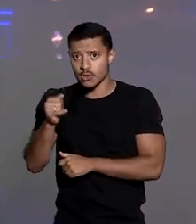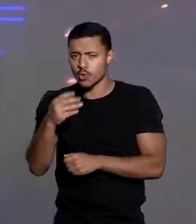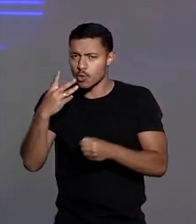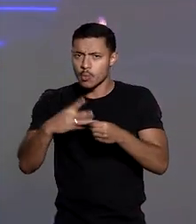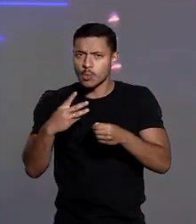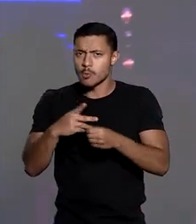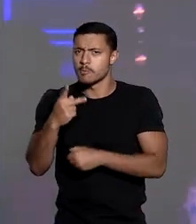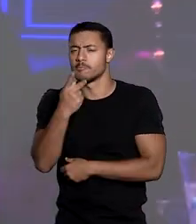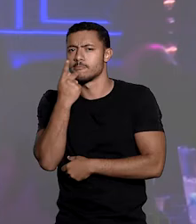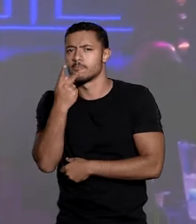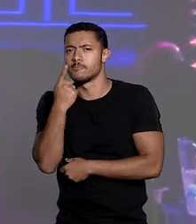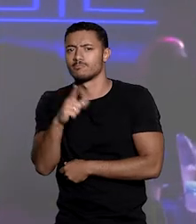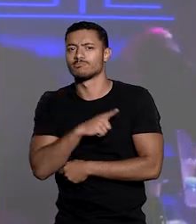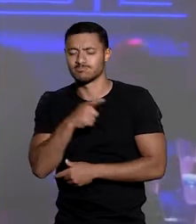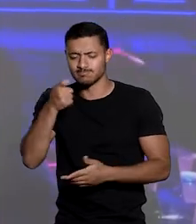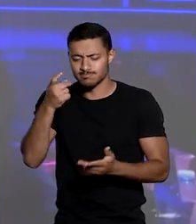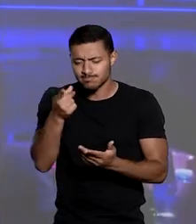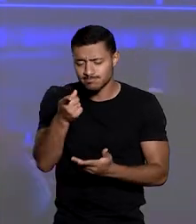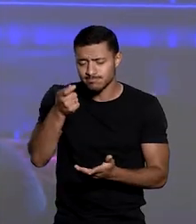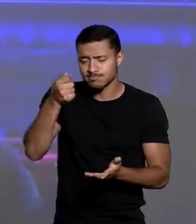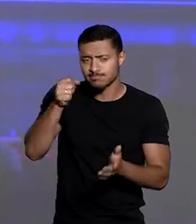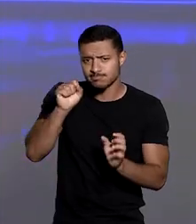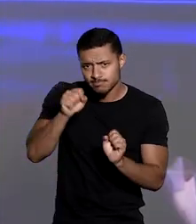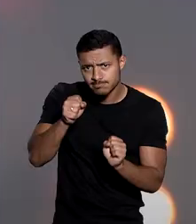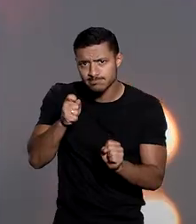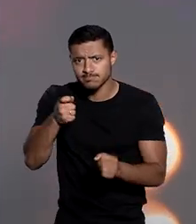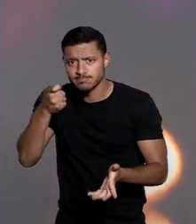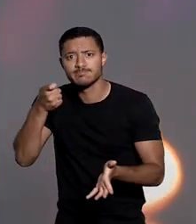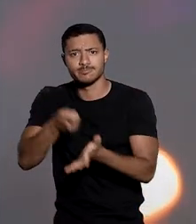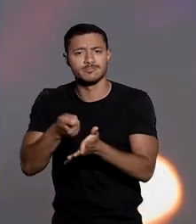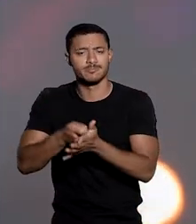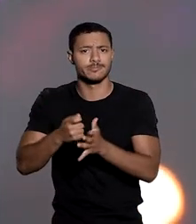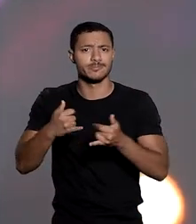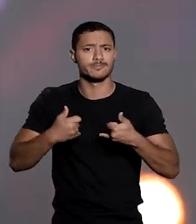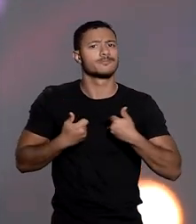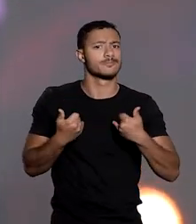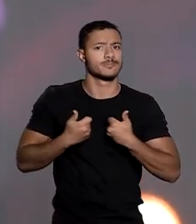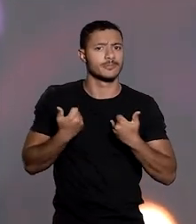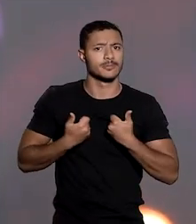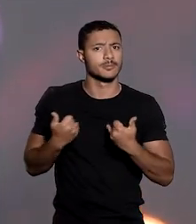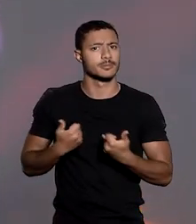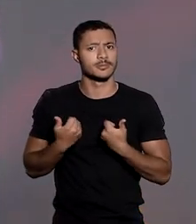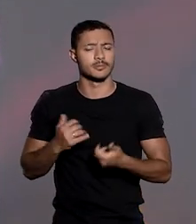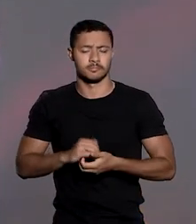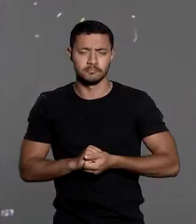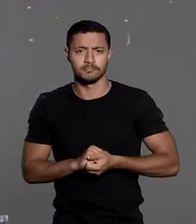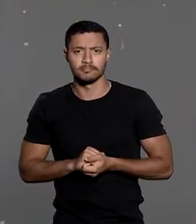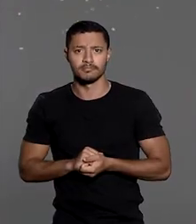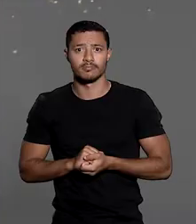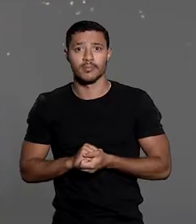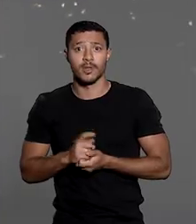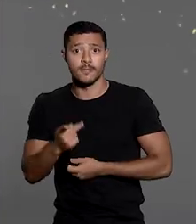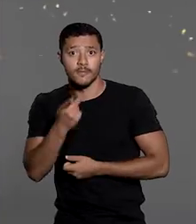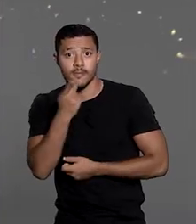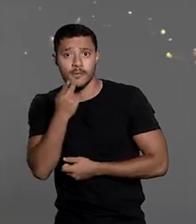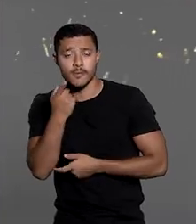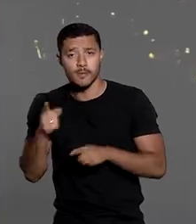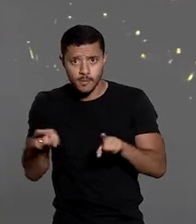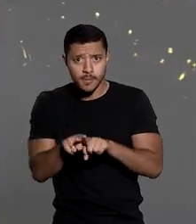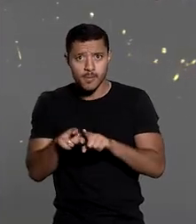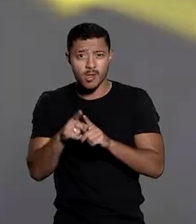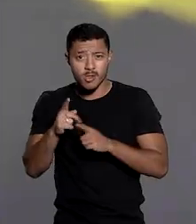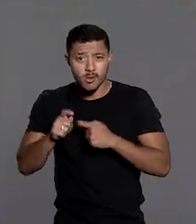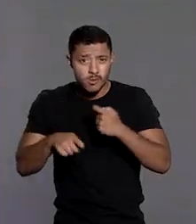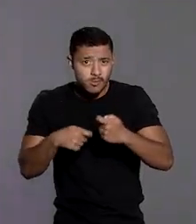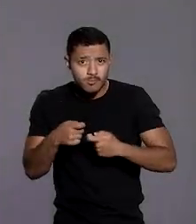município alegou que tem condições financeiras suficientes para proceder às contratações do festival. Argumentou ainda que os